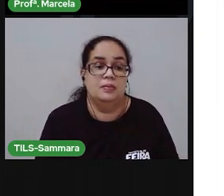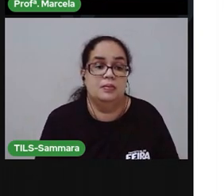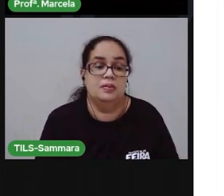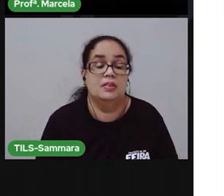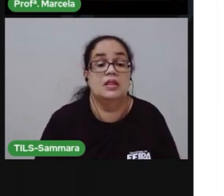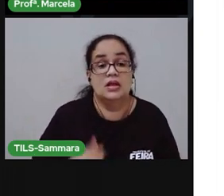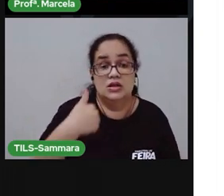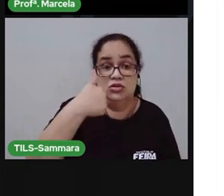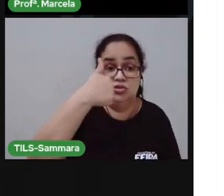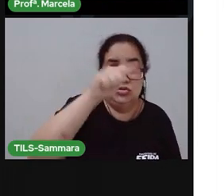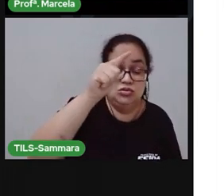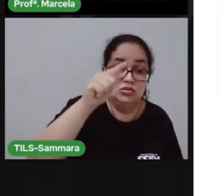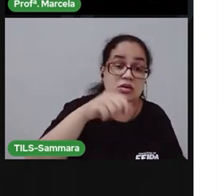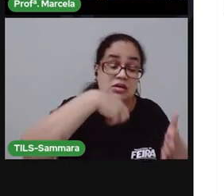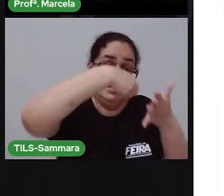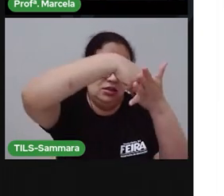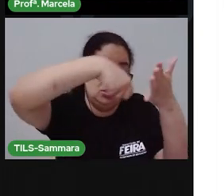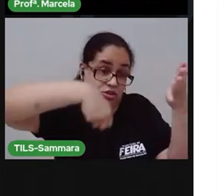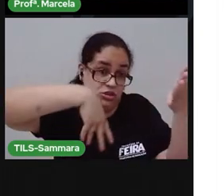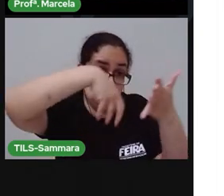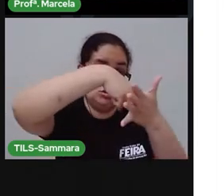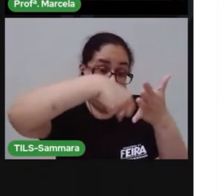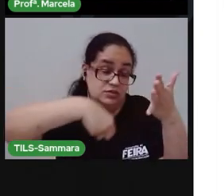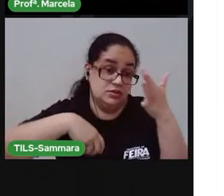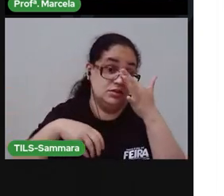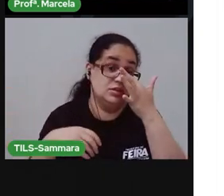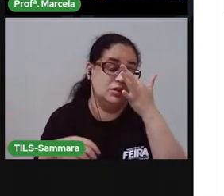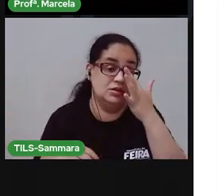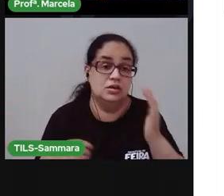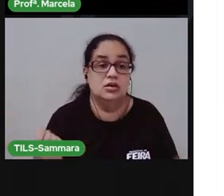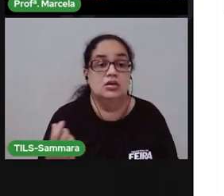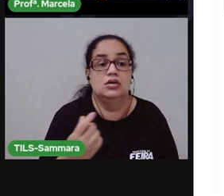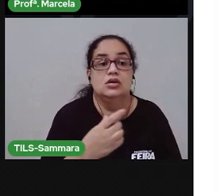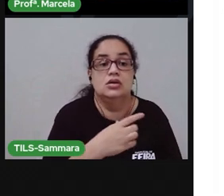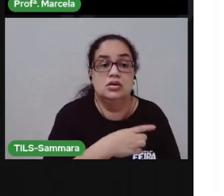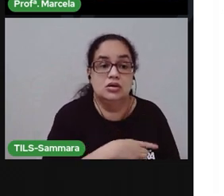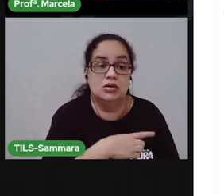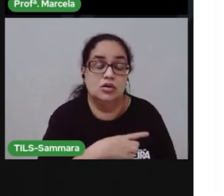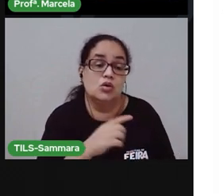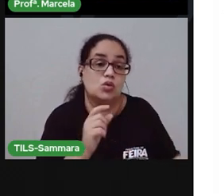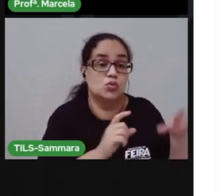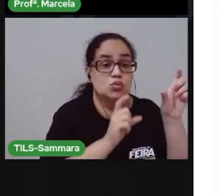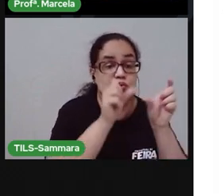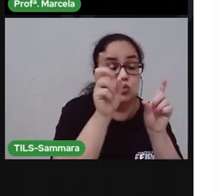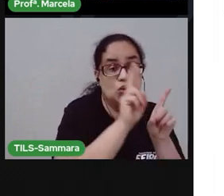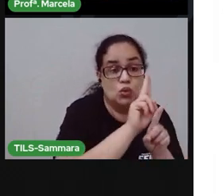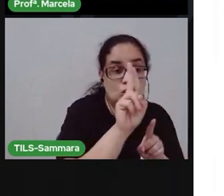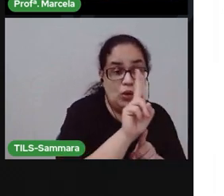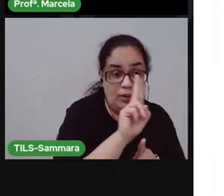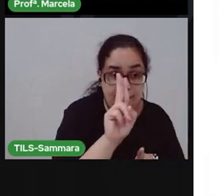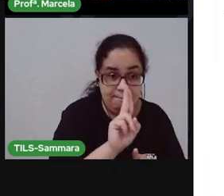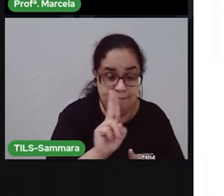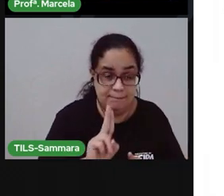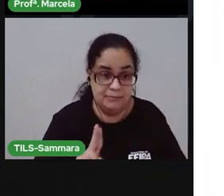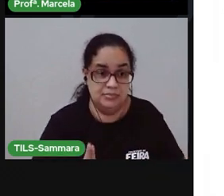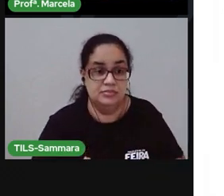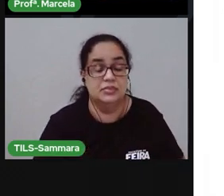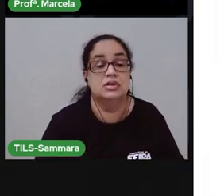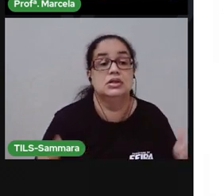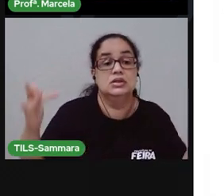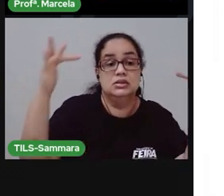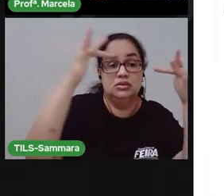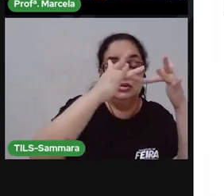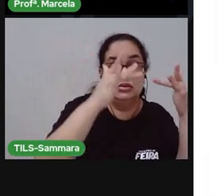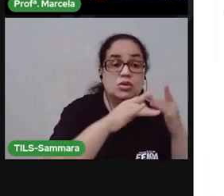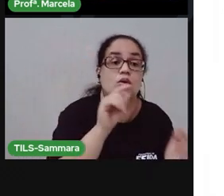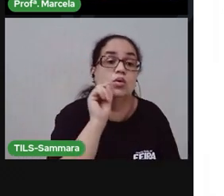Na segunda parte da atividade, está aí alguns nomes que estão relacionados à